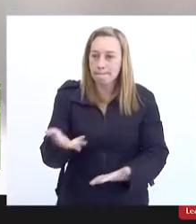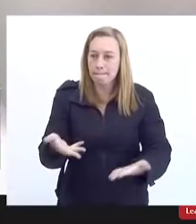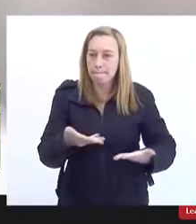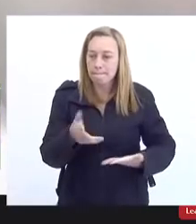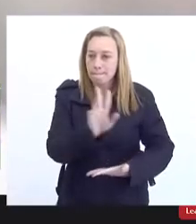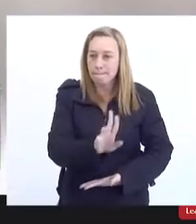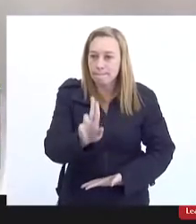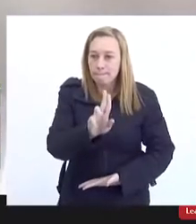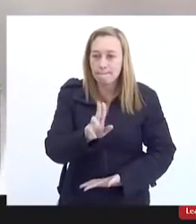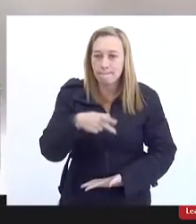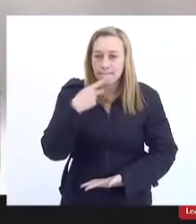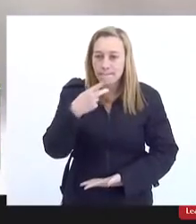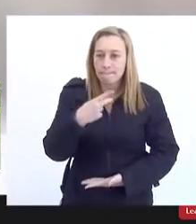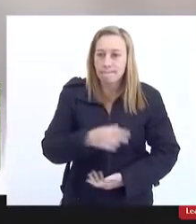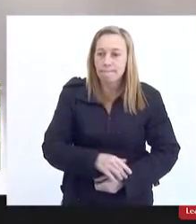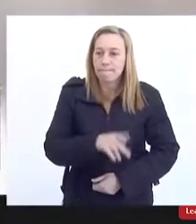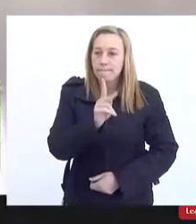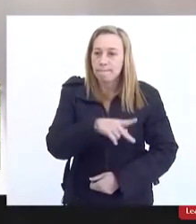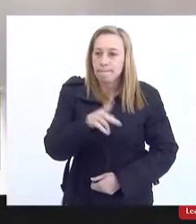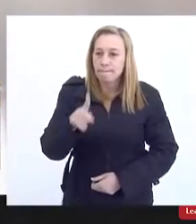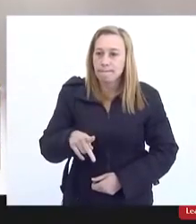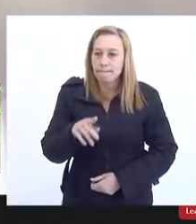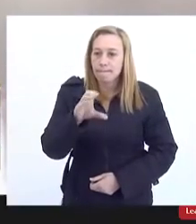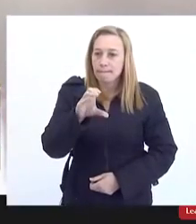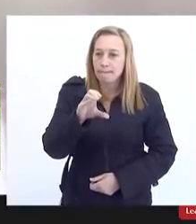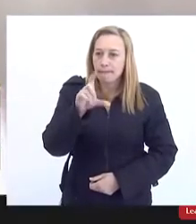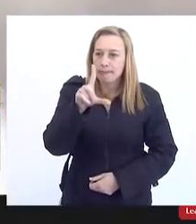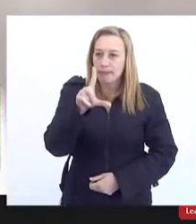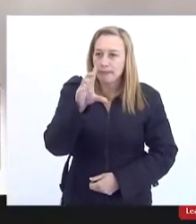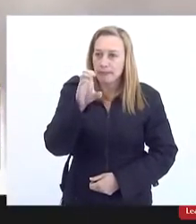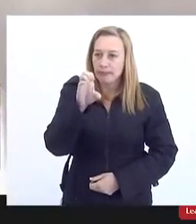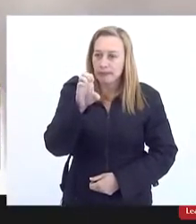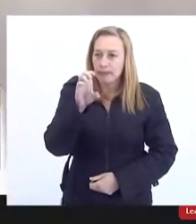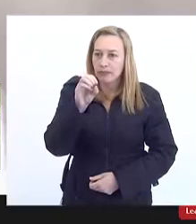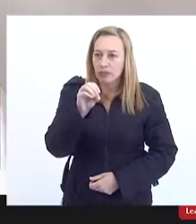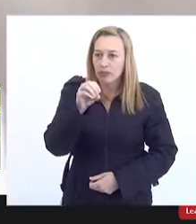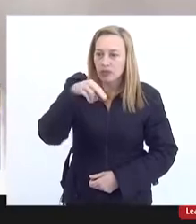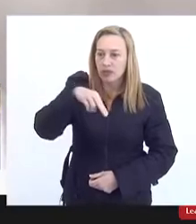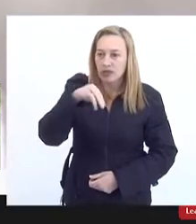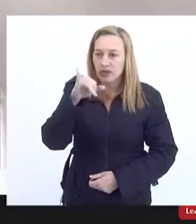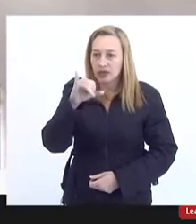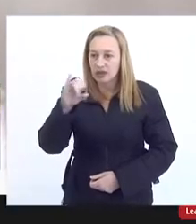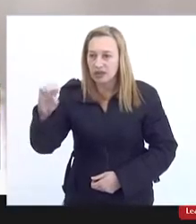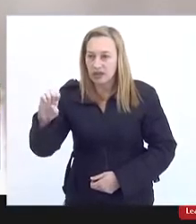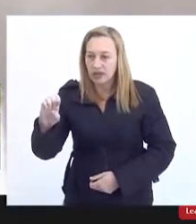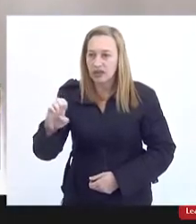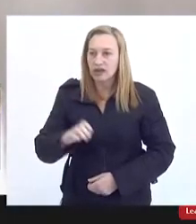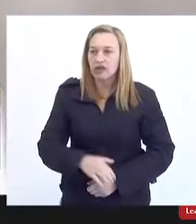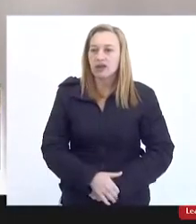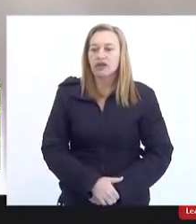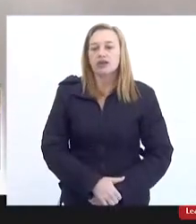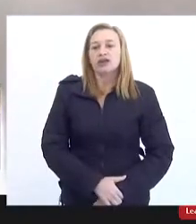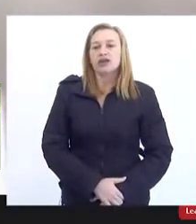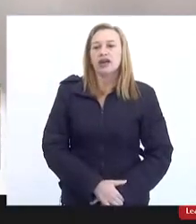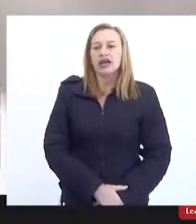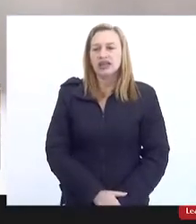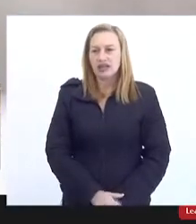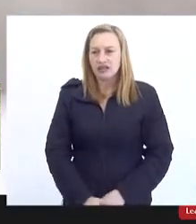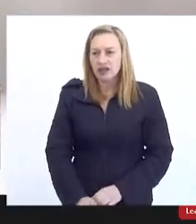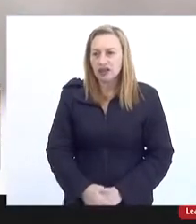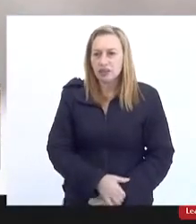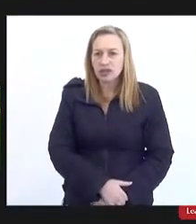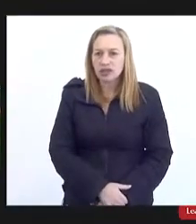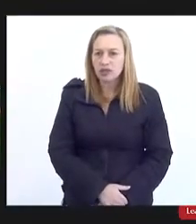uso da palavra a professora Cleonice da UERJ FEBF, nossa querida UERJ. Cleonice, se